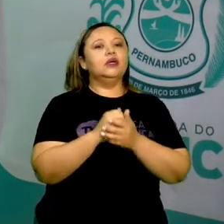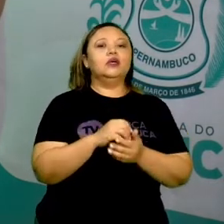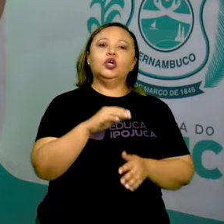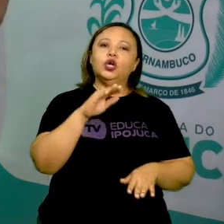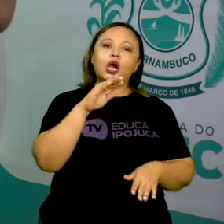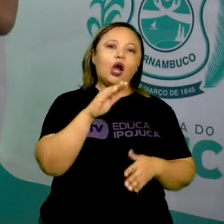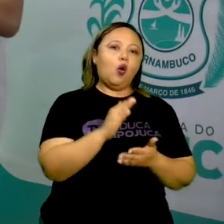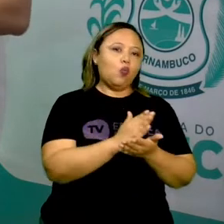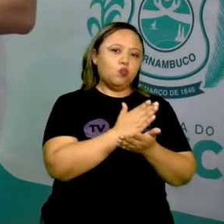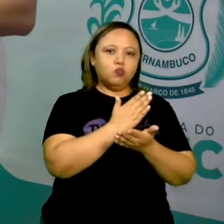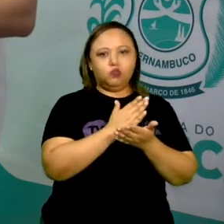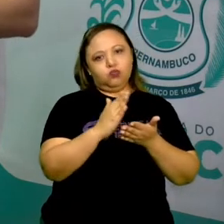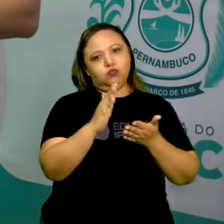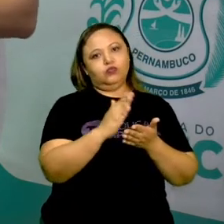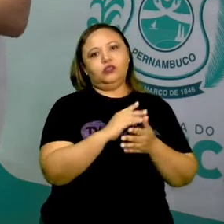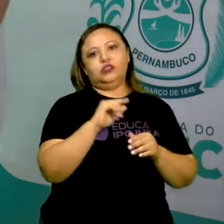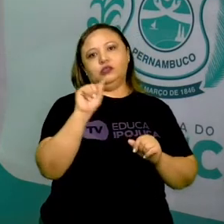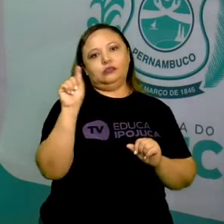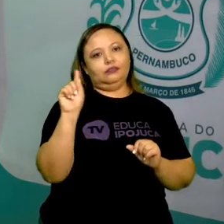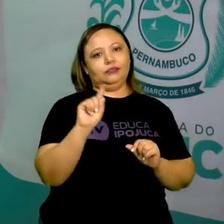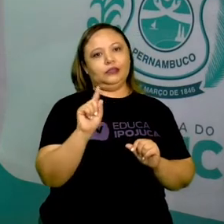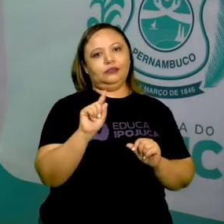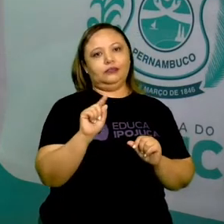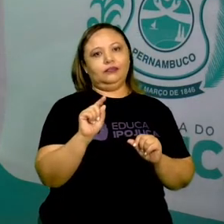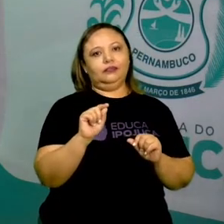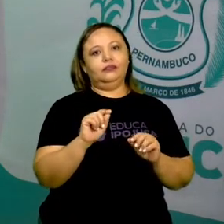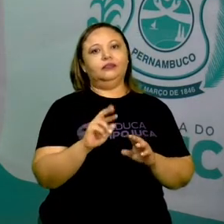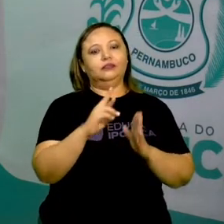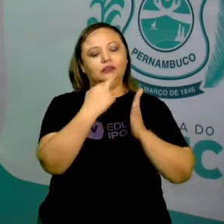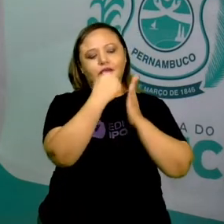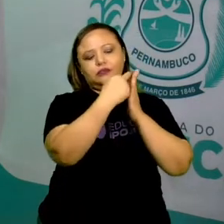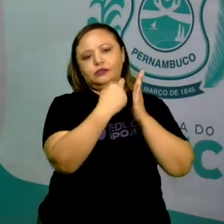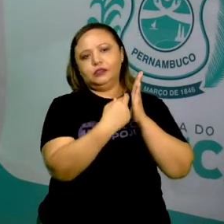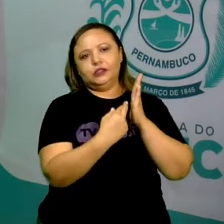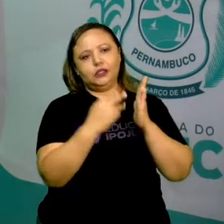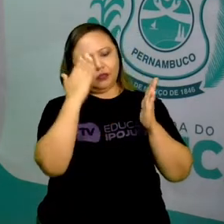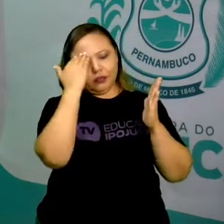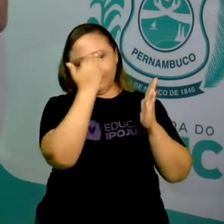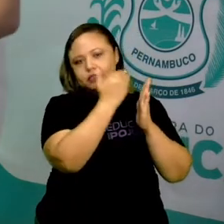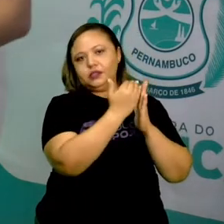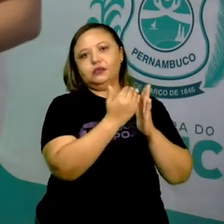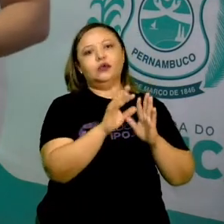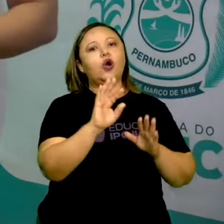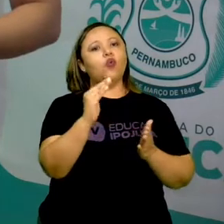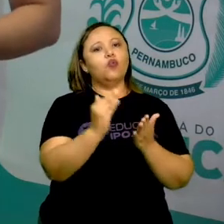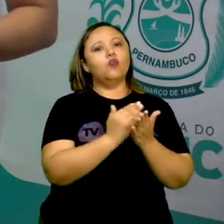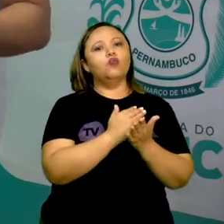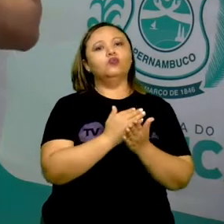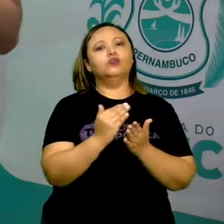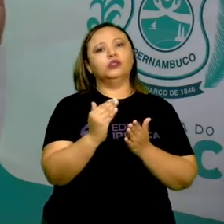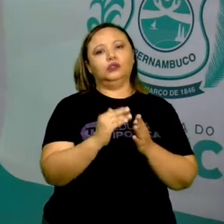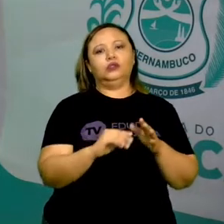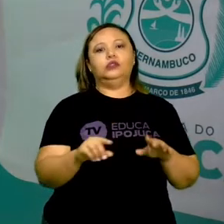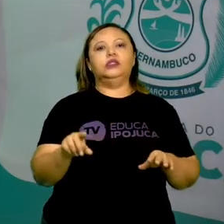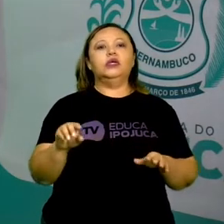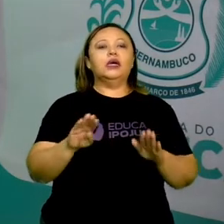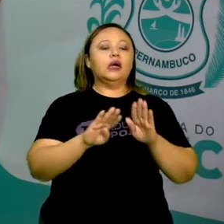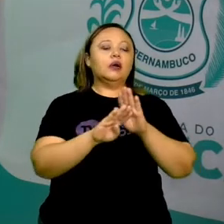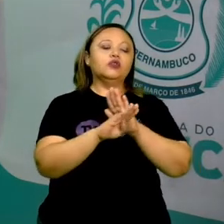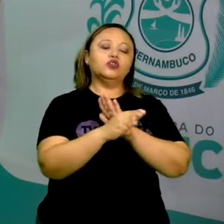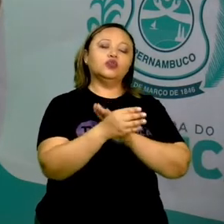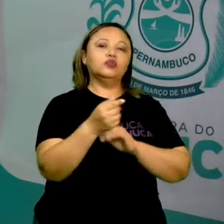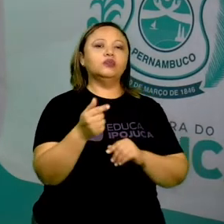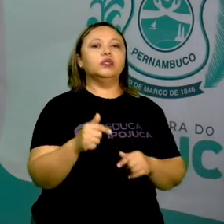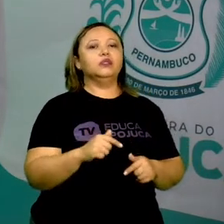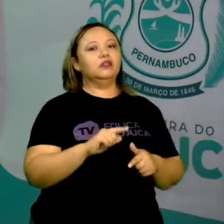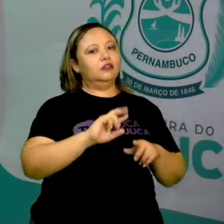que nem todos seguem essa regra. Dependendo das idades, haverá hábitos diferentes, como tem o caso de pessoas que